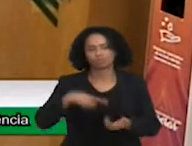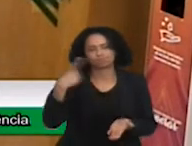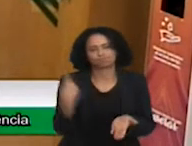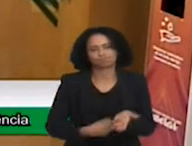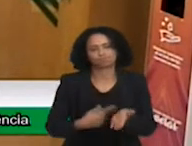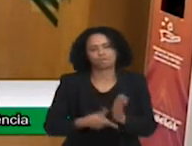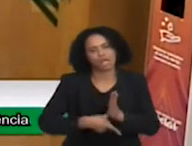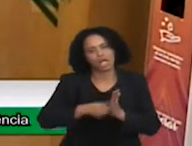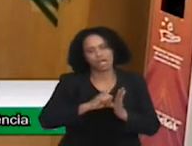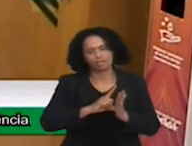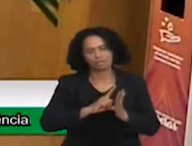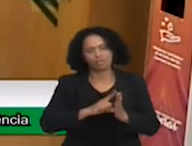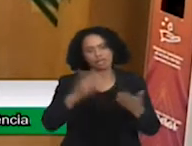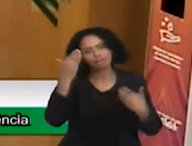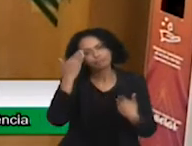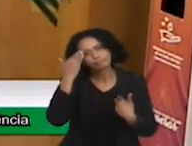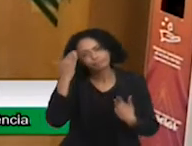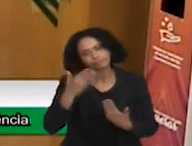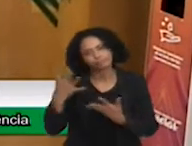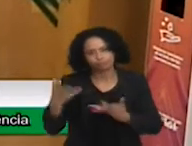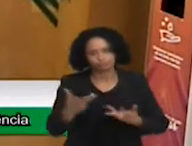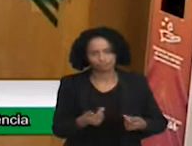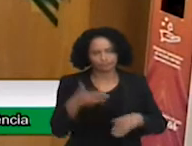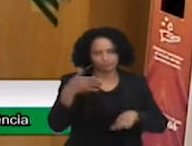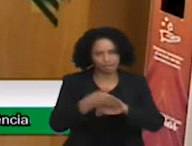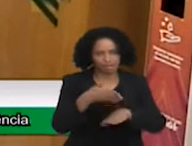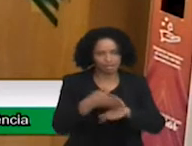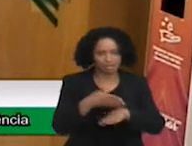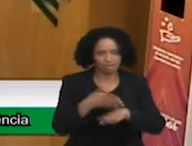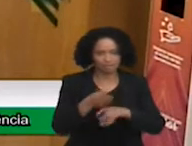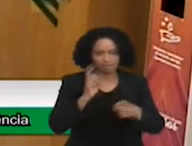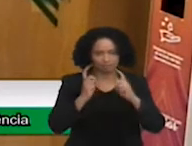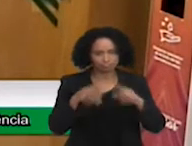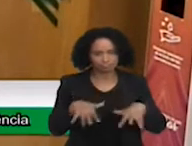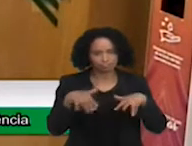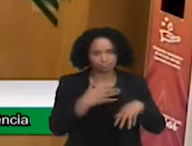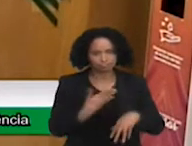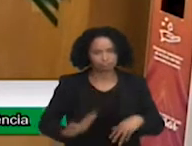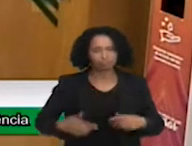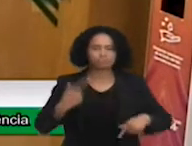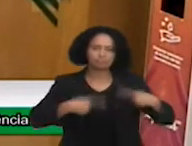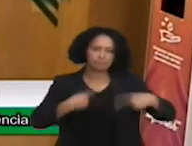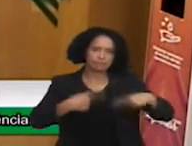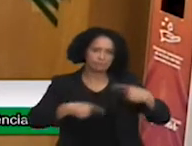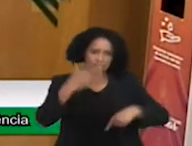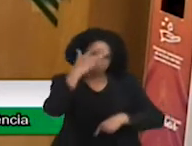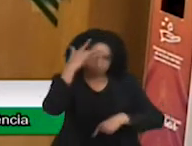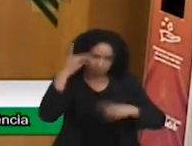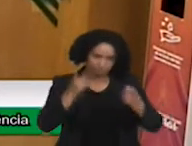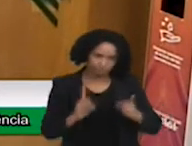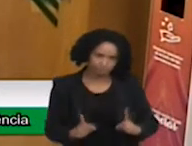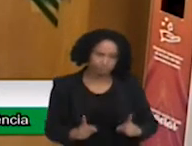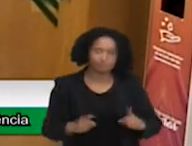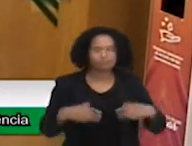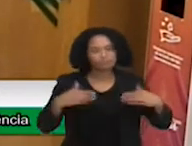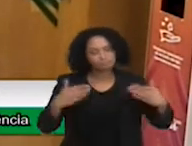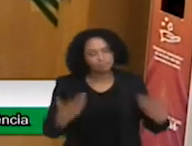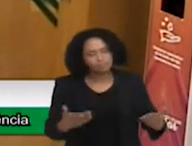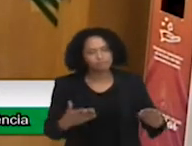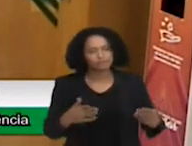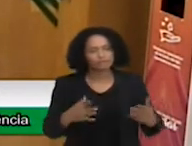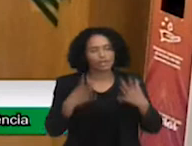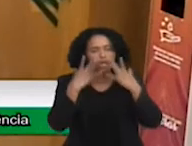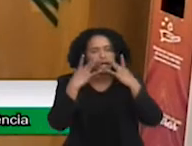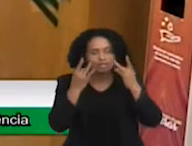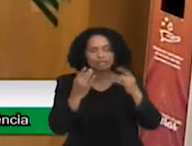convite para participar da audiência pública para debater sobre os desafios da inclusão para a pessoa com deficiência, realizada em atenção